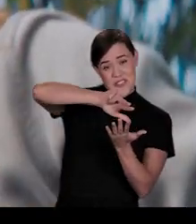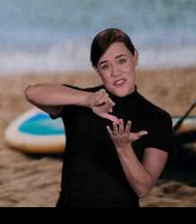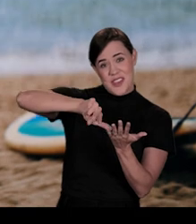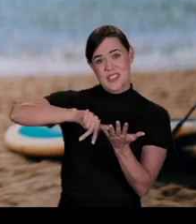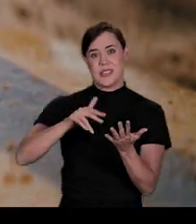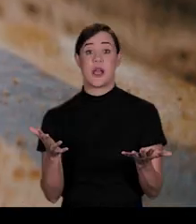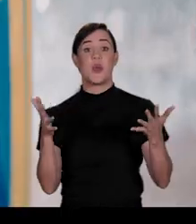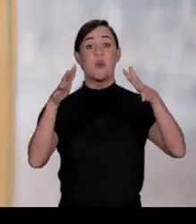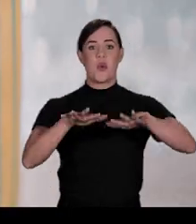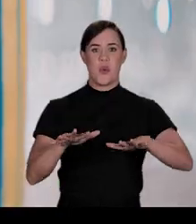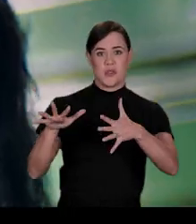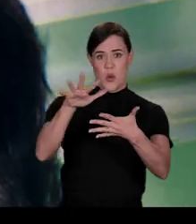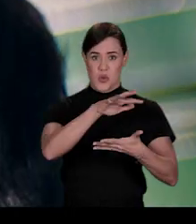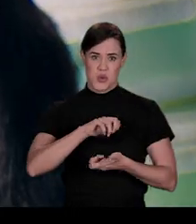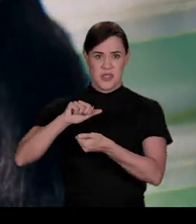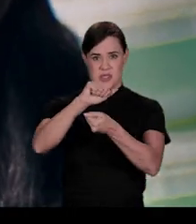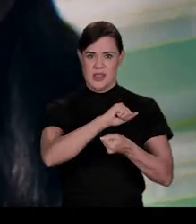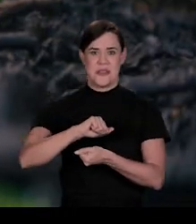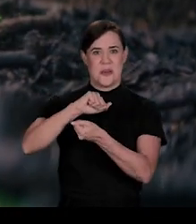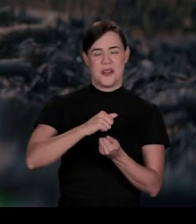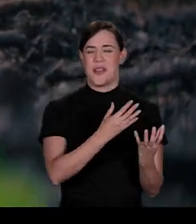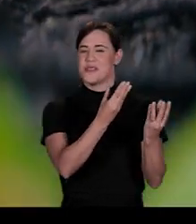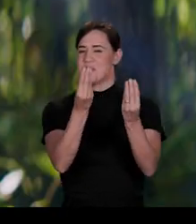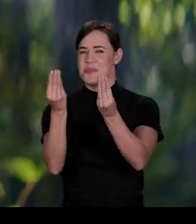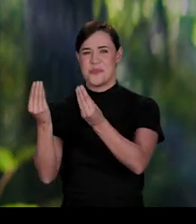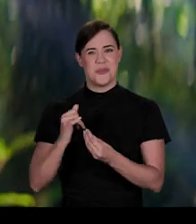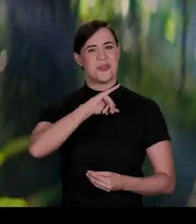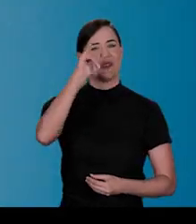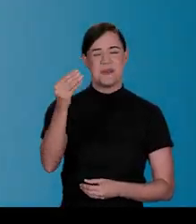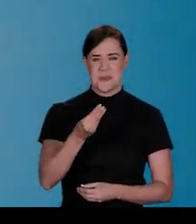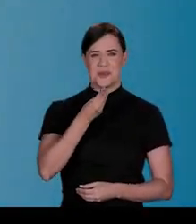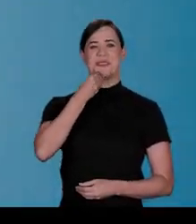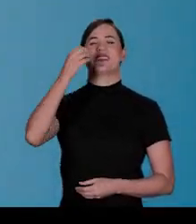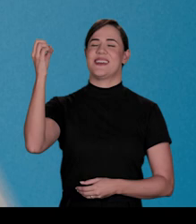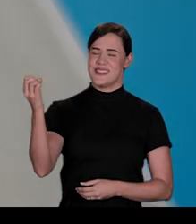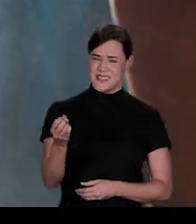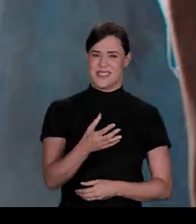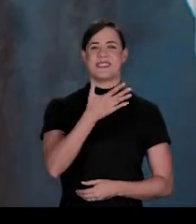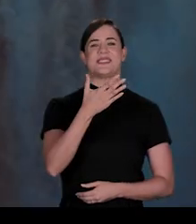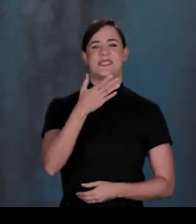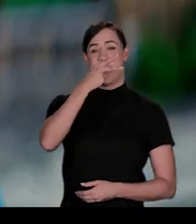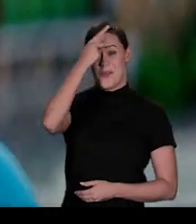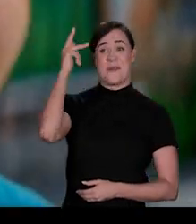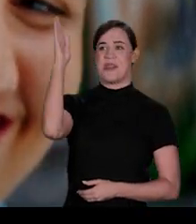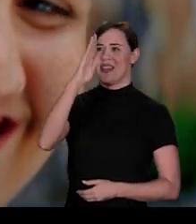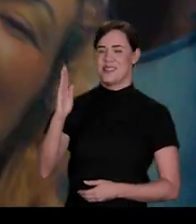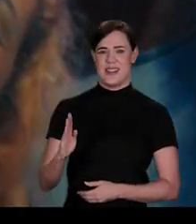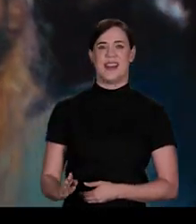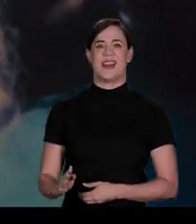diversidade, inclusão, sustentabilidade e muitas, muitas novas oportunidades para os